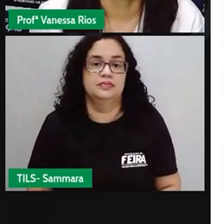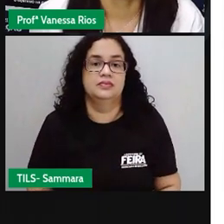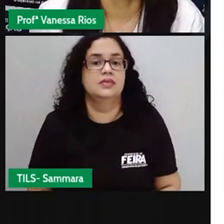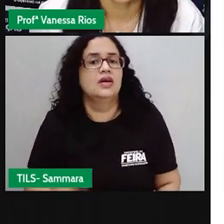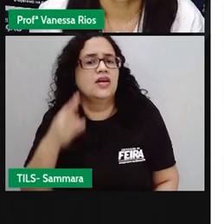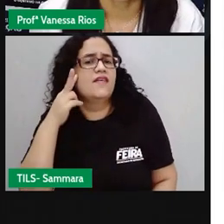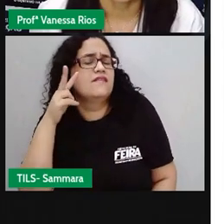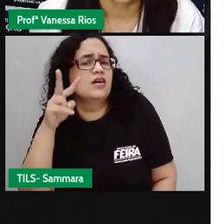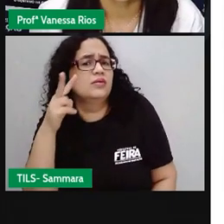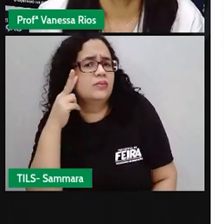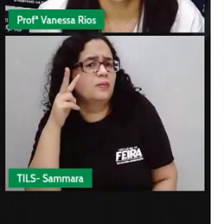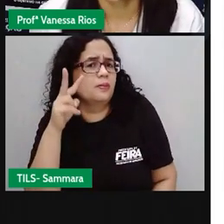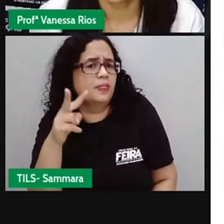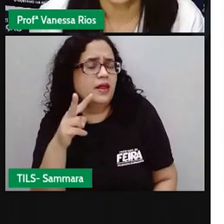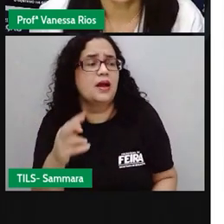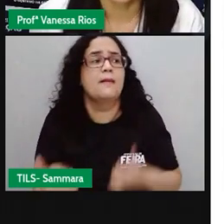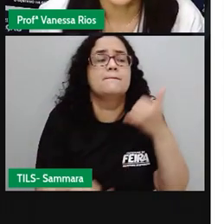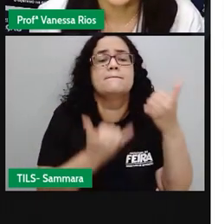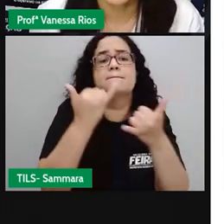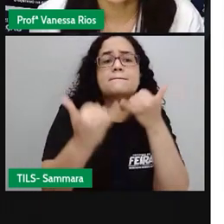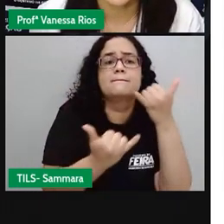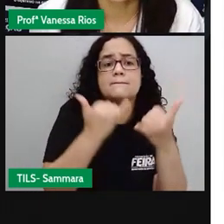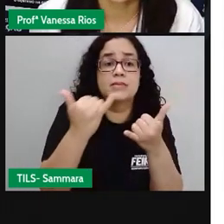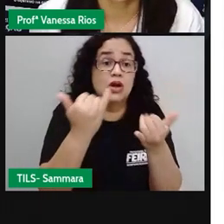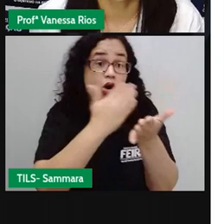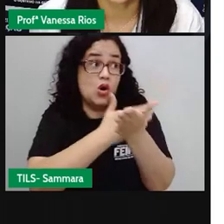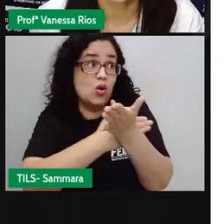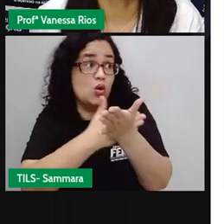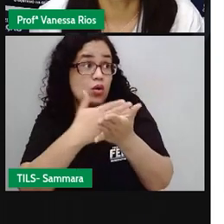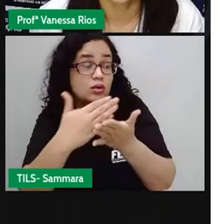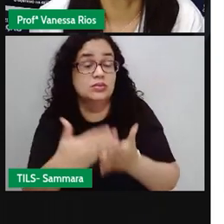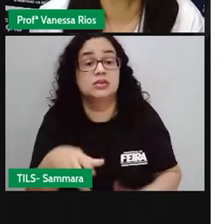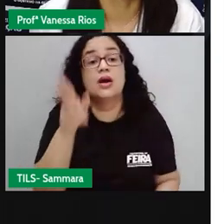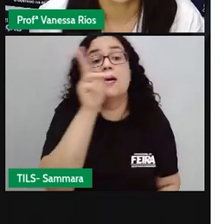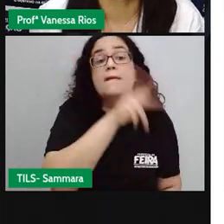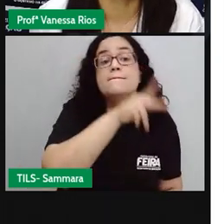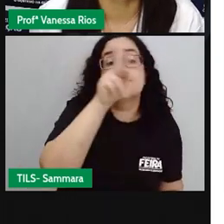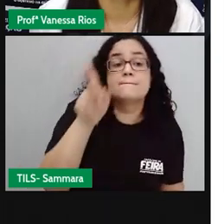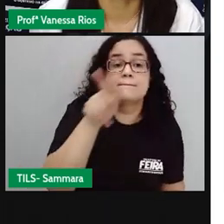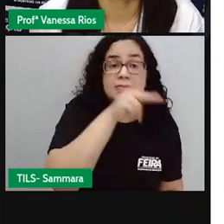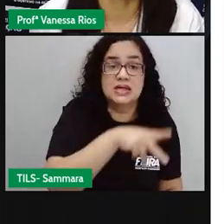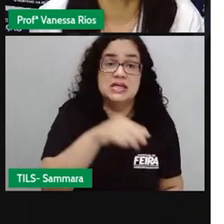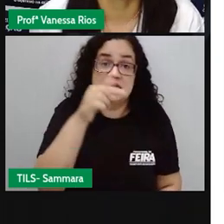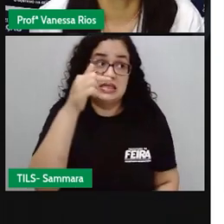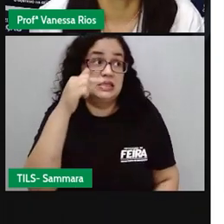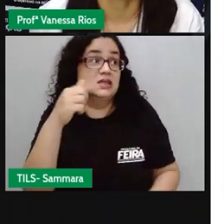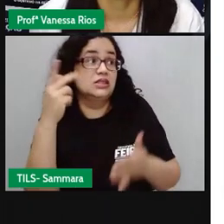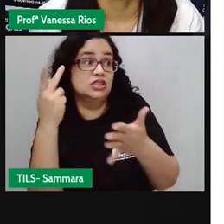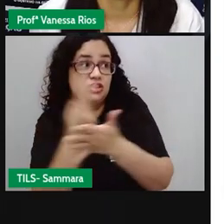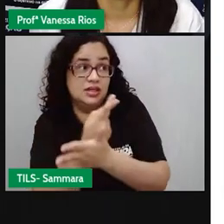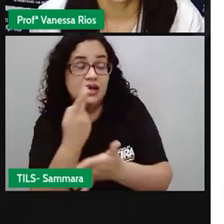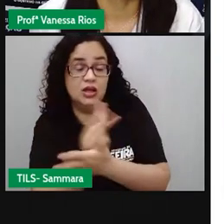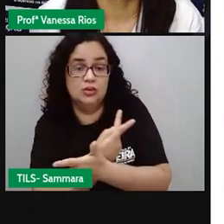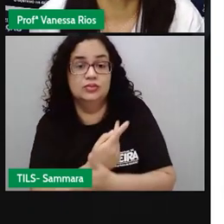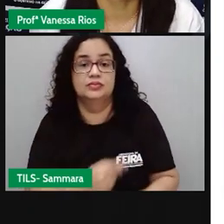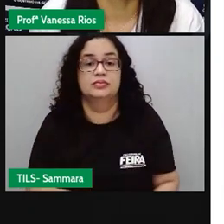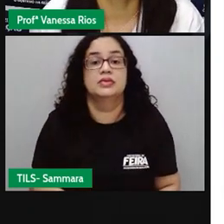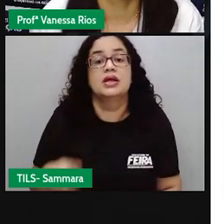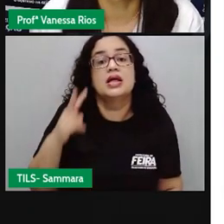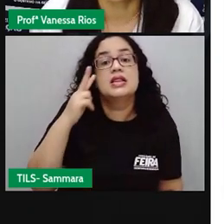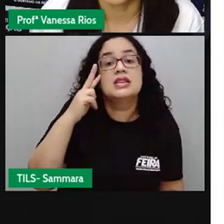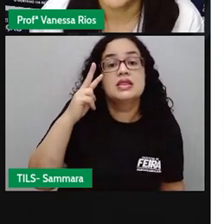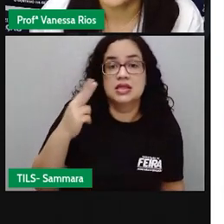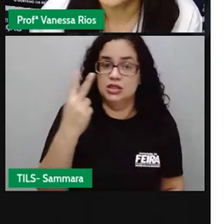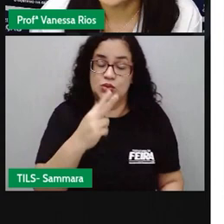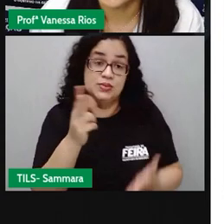Então, vamos lá. Para divertir um pouquinho e começar, para colocar aí um jogo dos sete erros. E aí nós